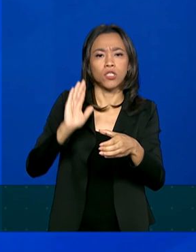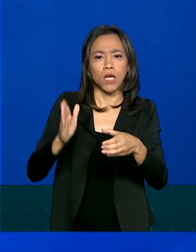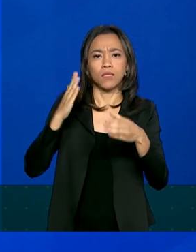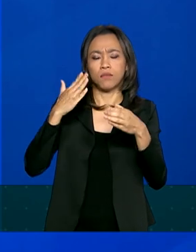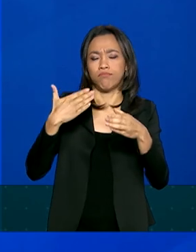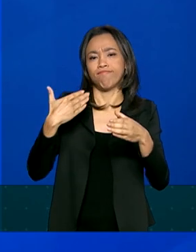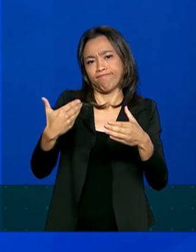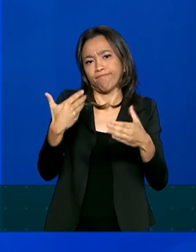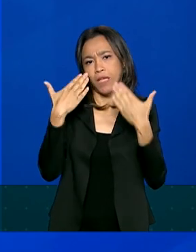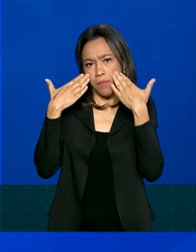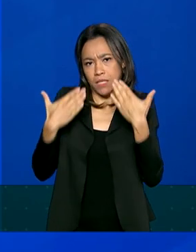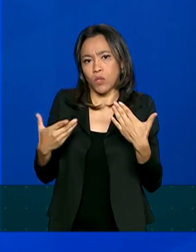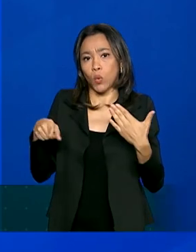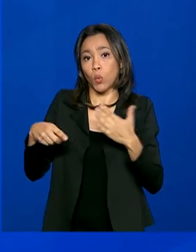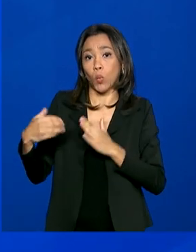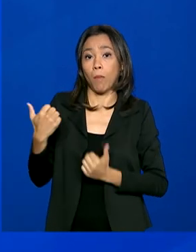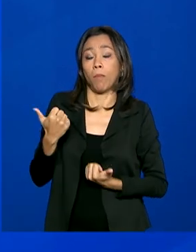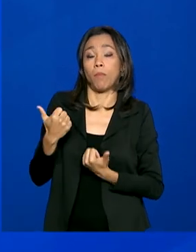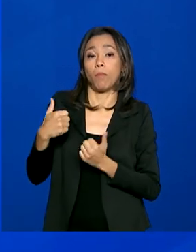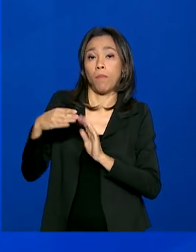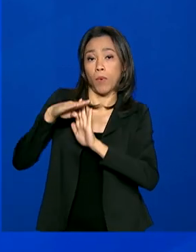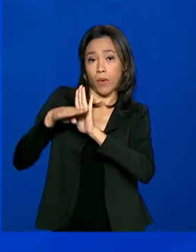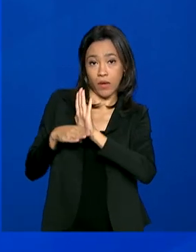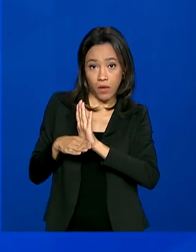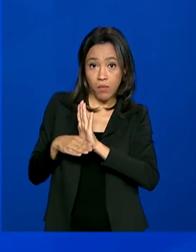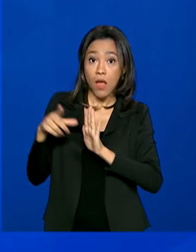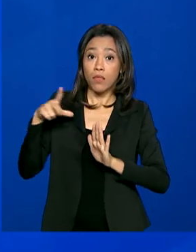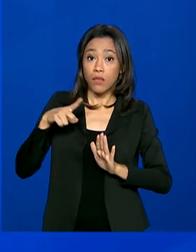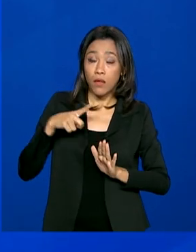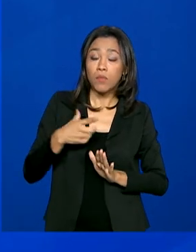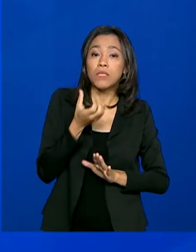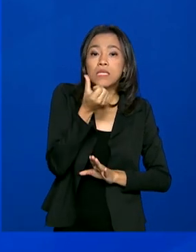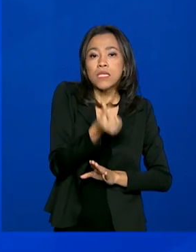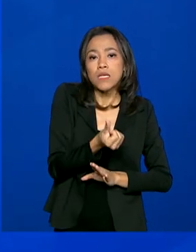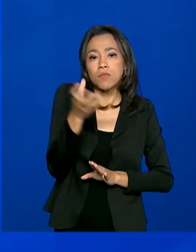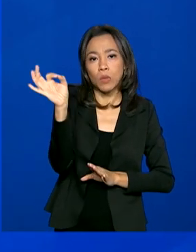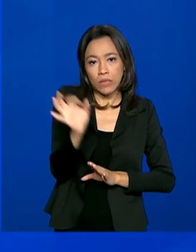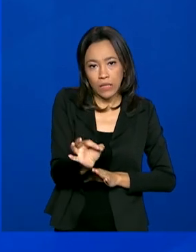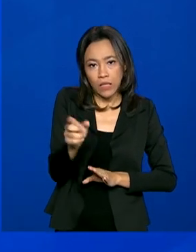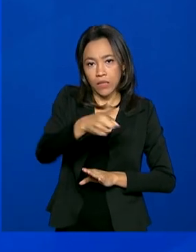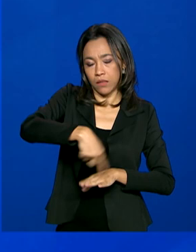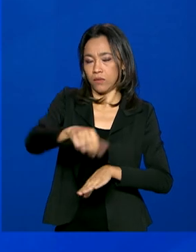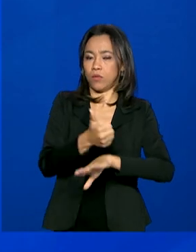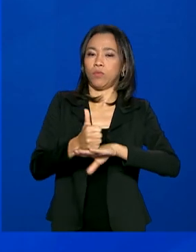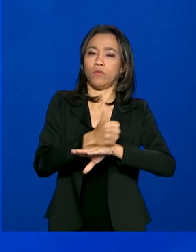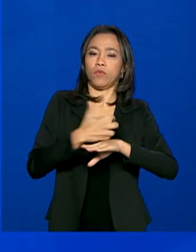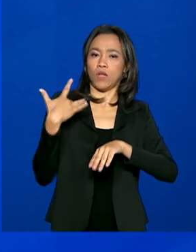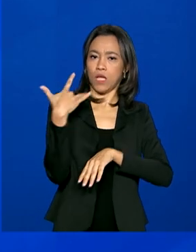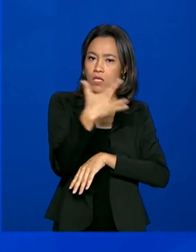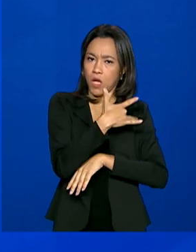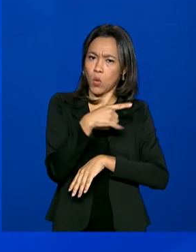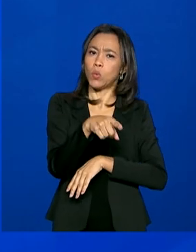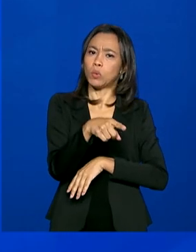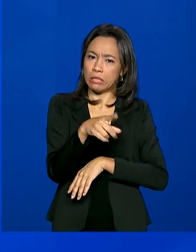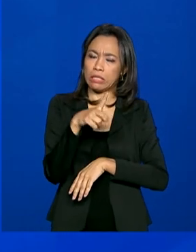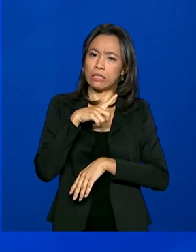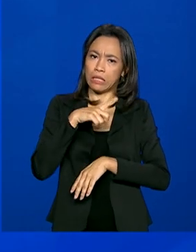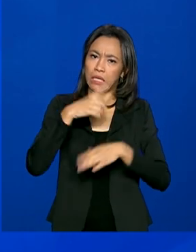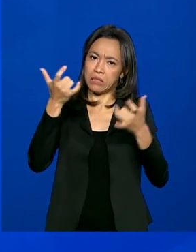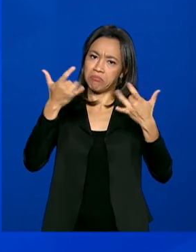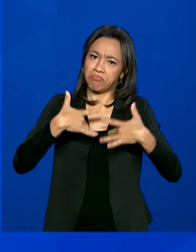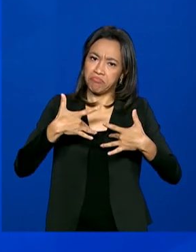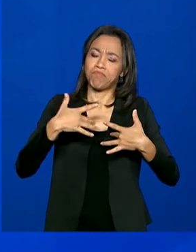programa O Brasil Conta Comigo, nós já temos 6% dos profissionais que revelaram que são portadores de